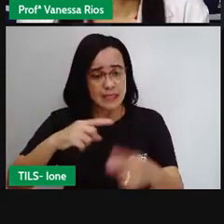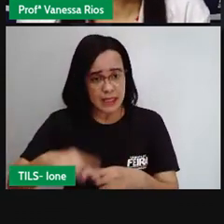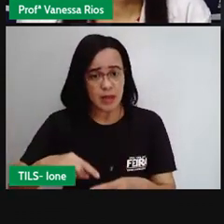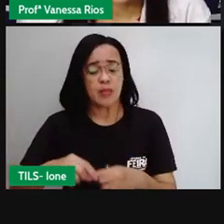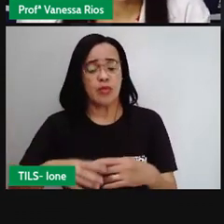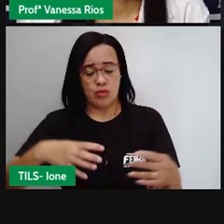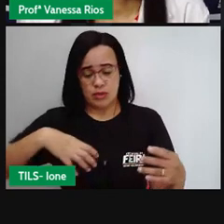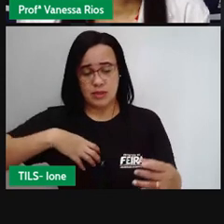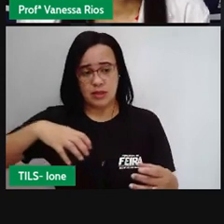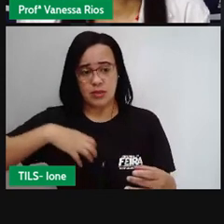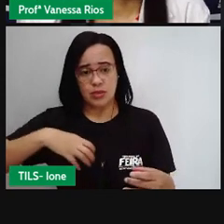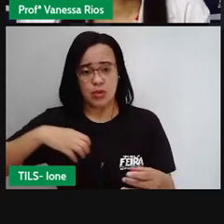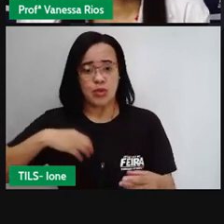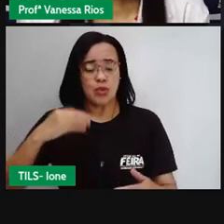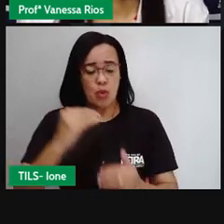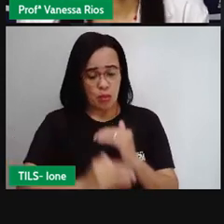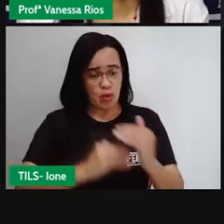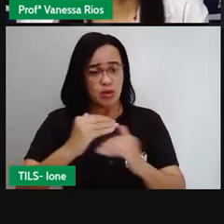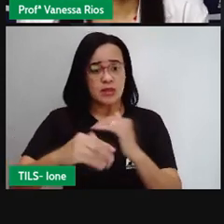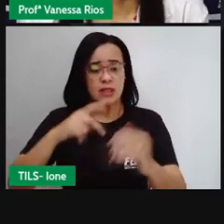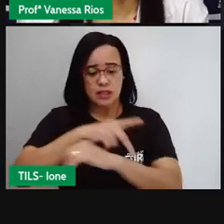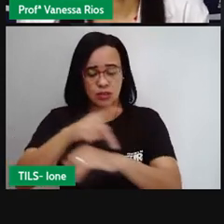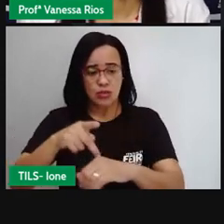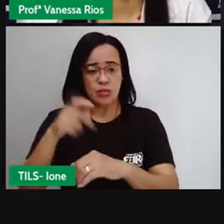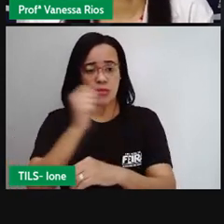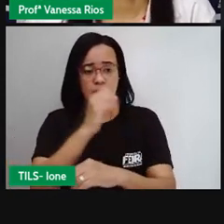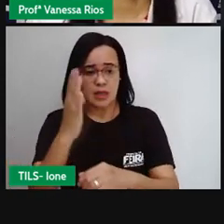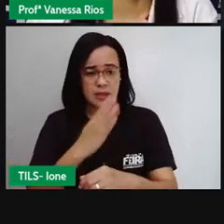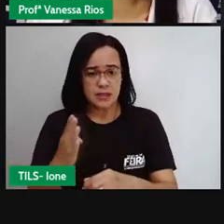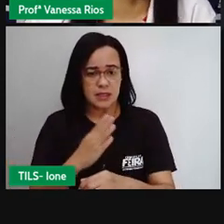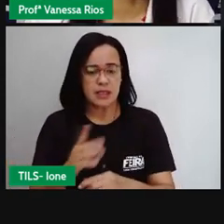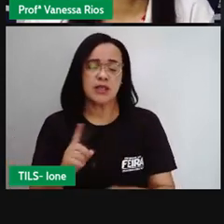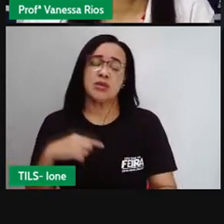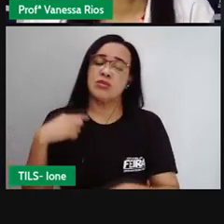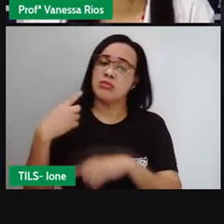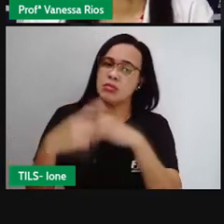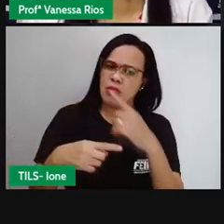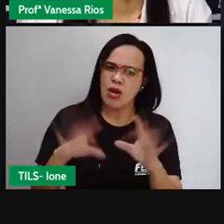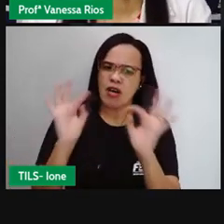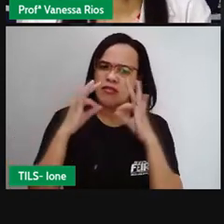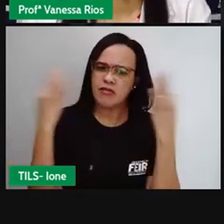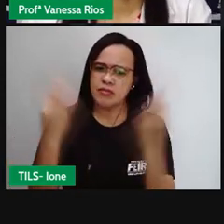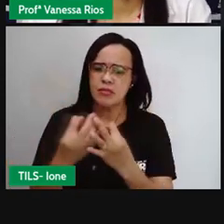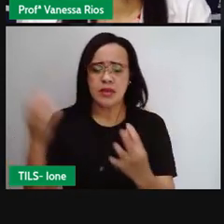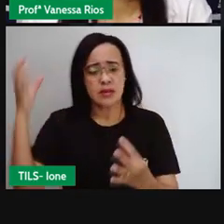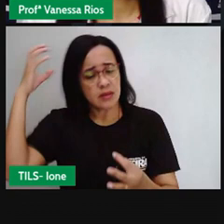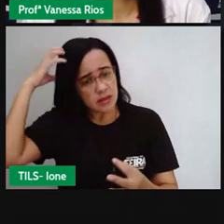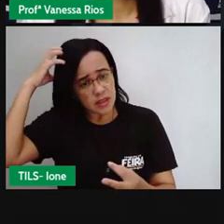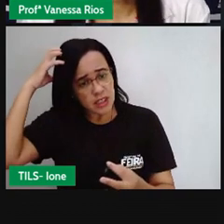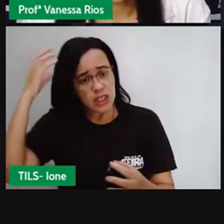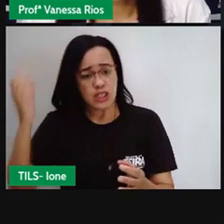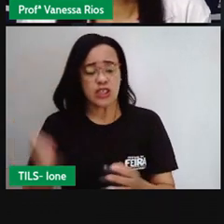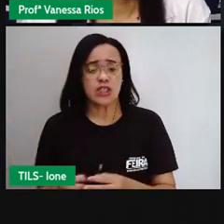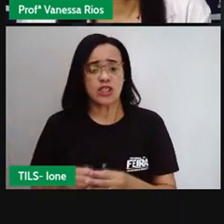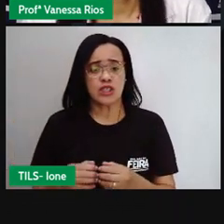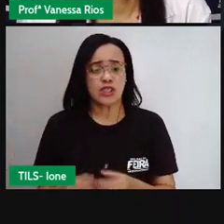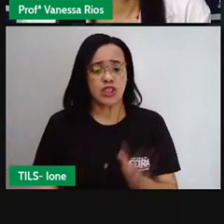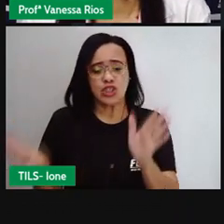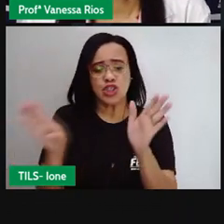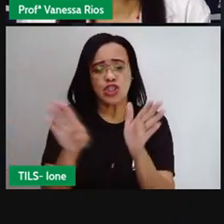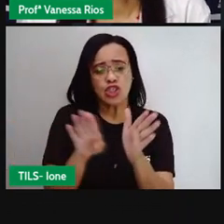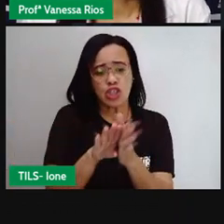a se formar. A família real chegou aí muitos anos depois. Mas todo esse processo histórico